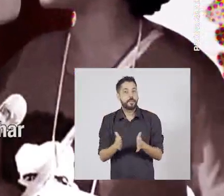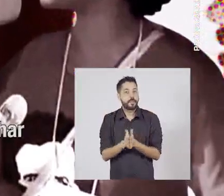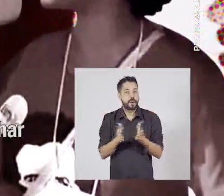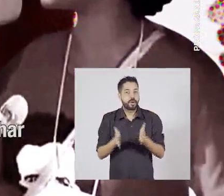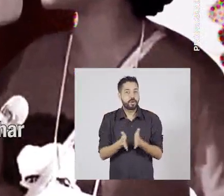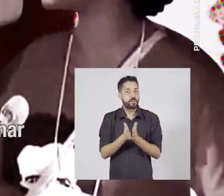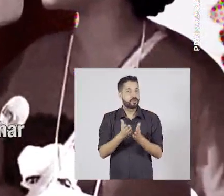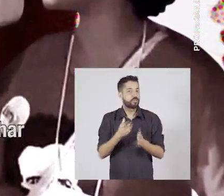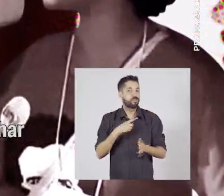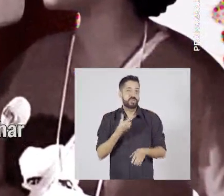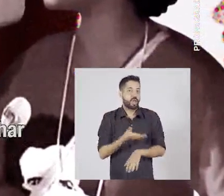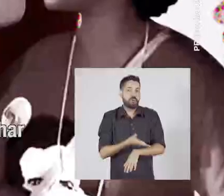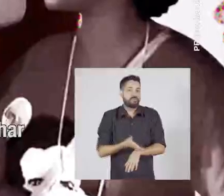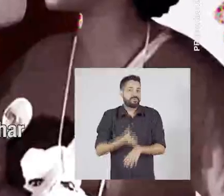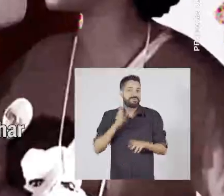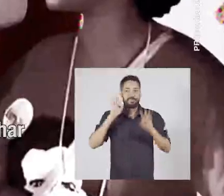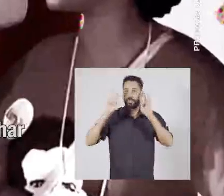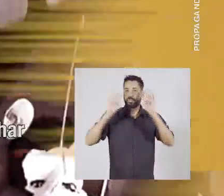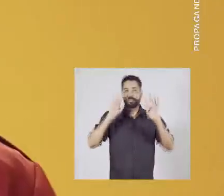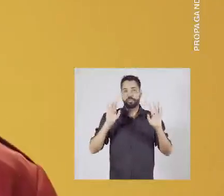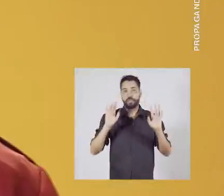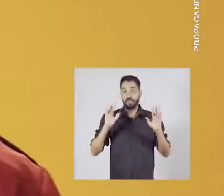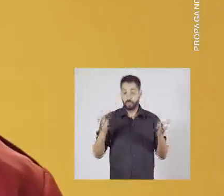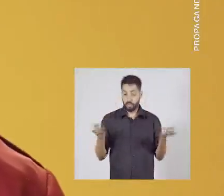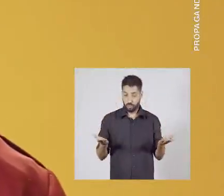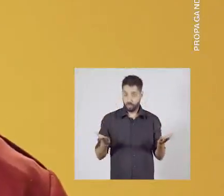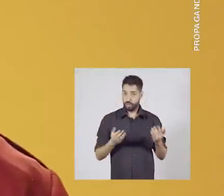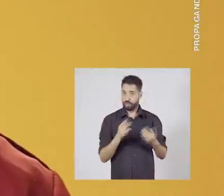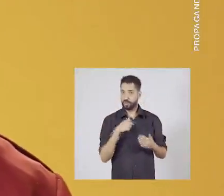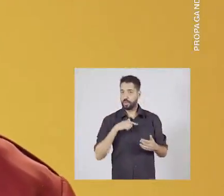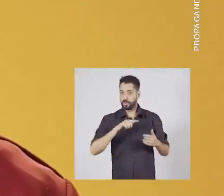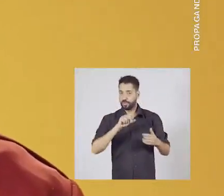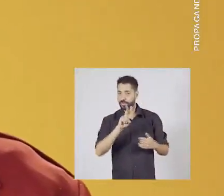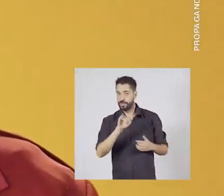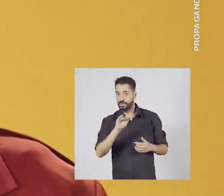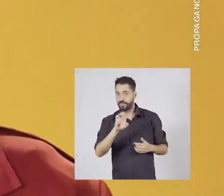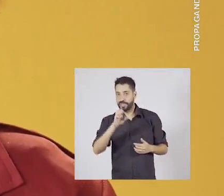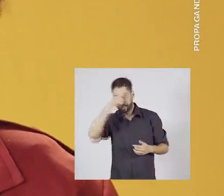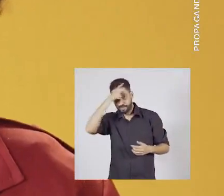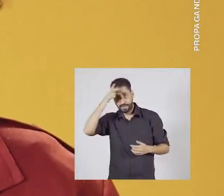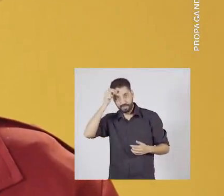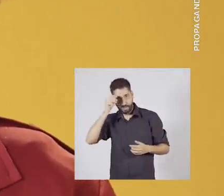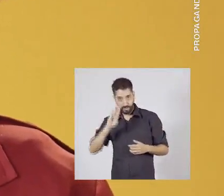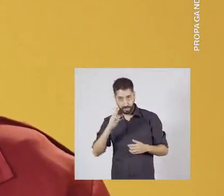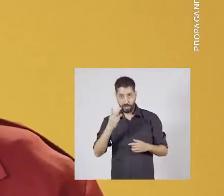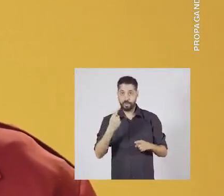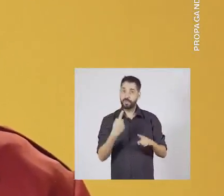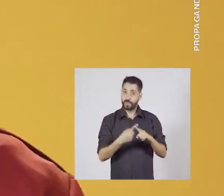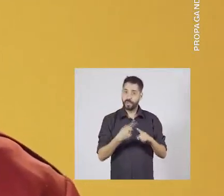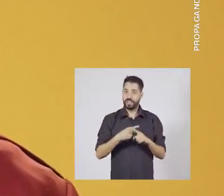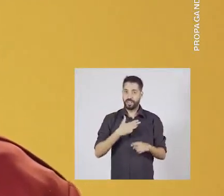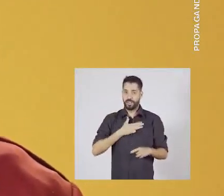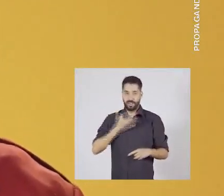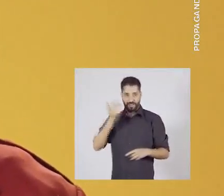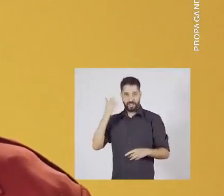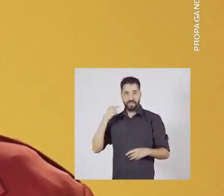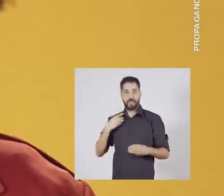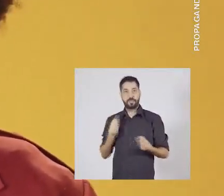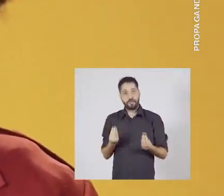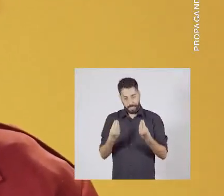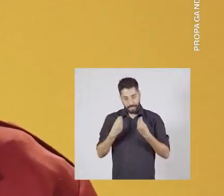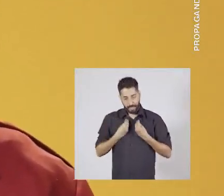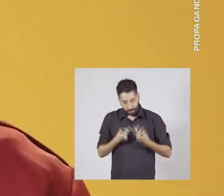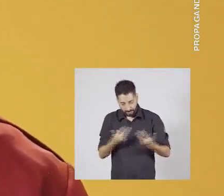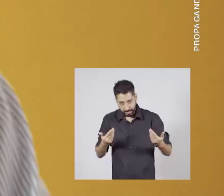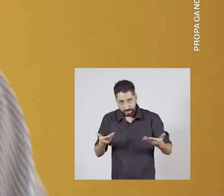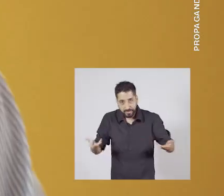uma família pobre que não era acostumada a sonhar. E se hoje eu sou candidata a vice-prefeita em BH, é pelas oportunidades que o governo Lula trouxe para